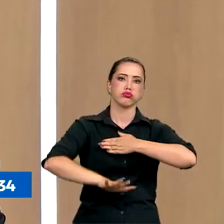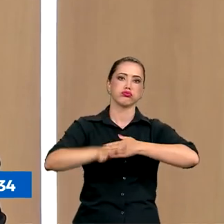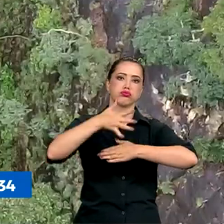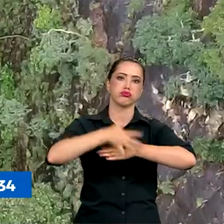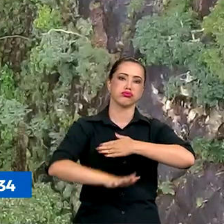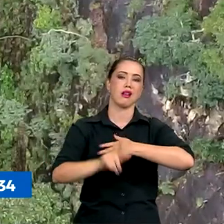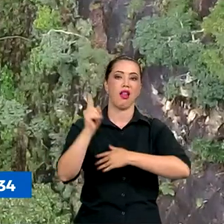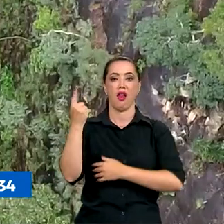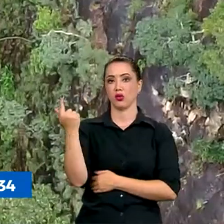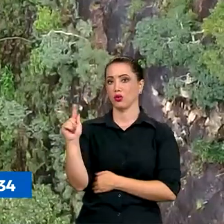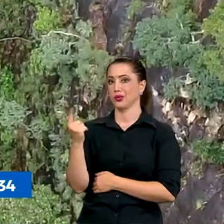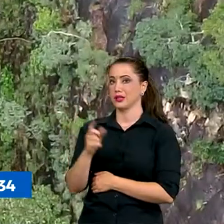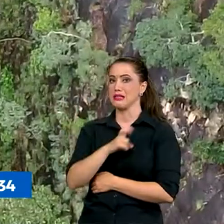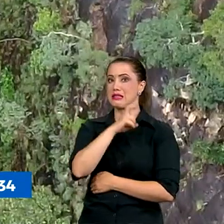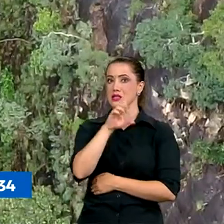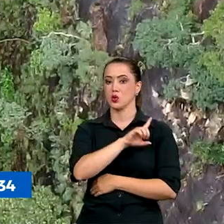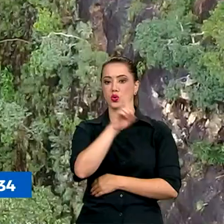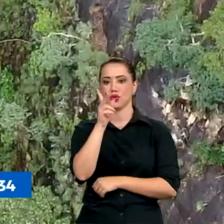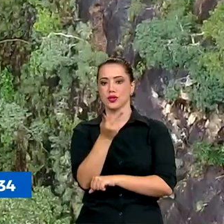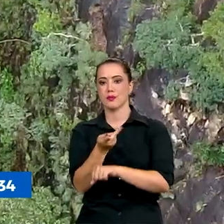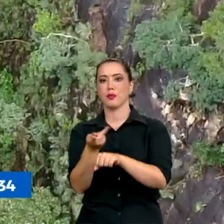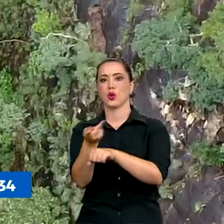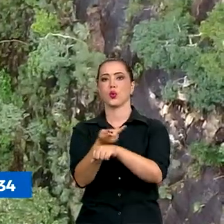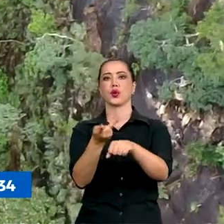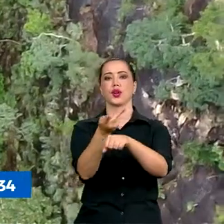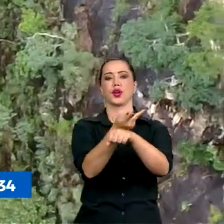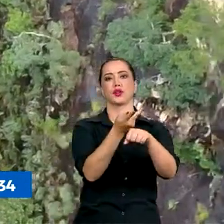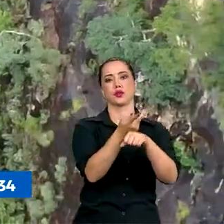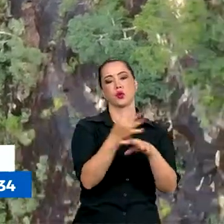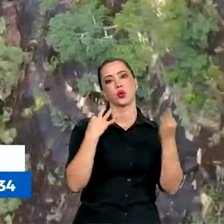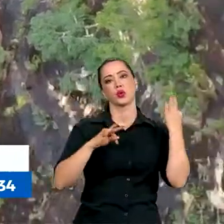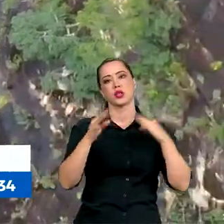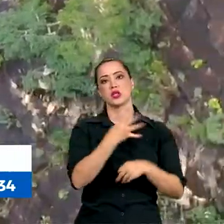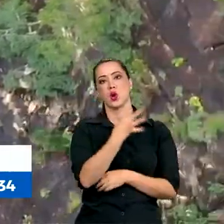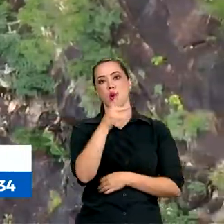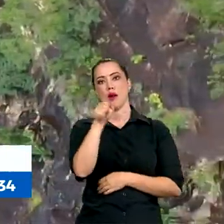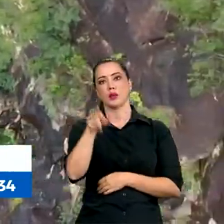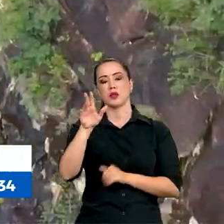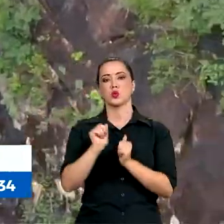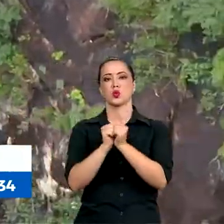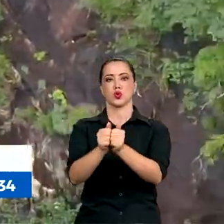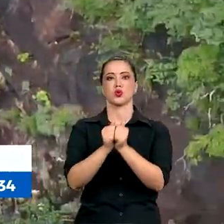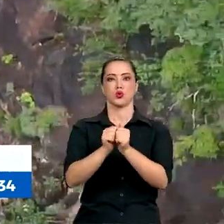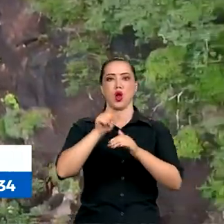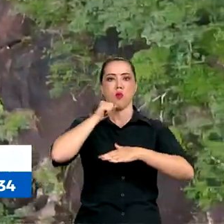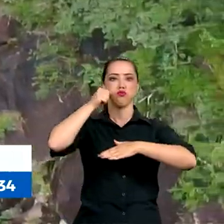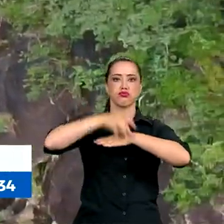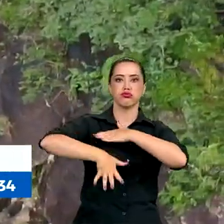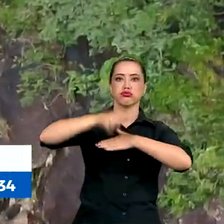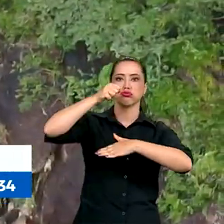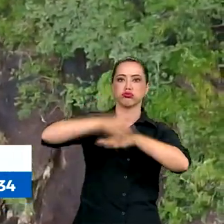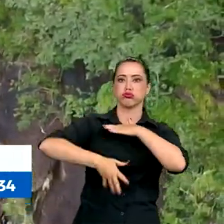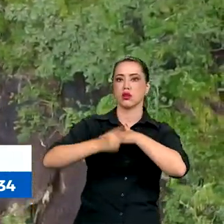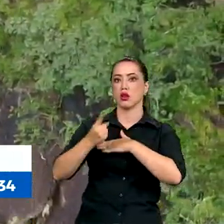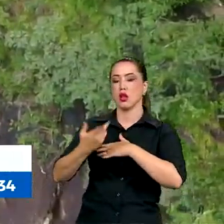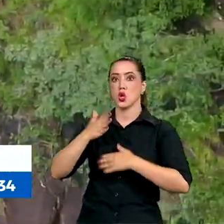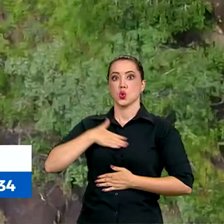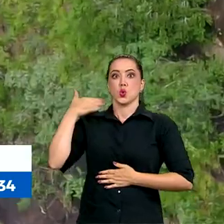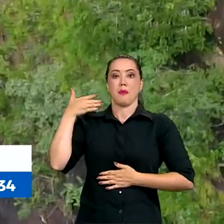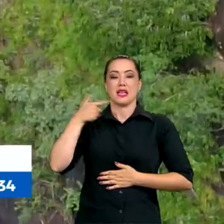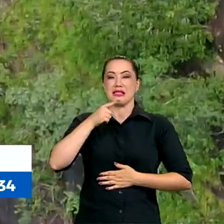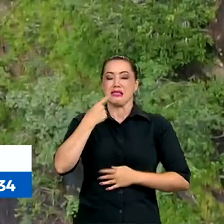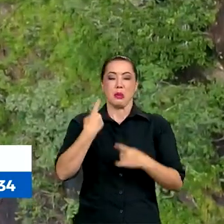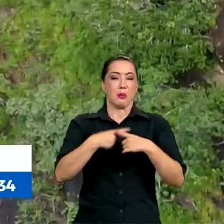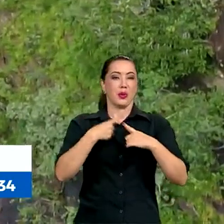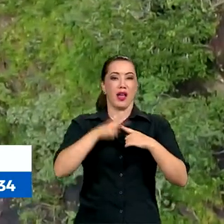de Goiás. Foram cinco dias de buscas. O turista estava com mais quatro pessoas na cachoeira Raizama, quando foram surpreendidos